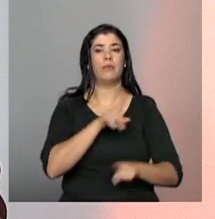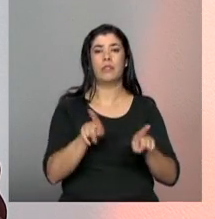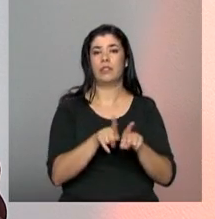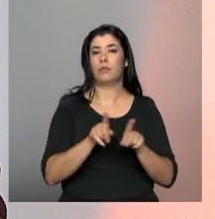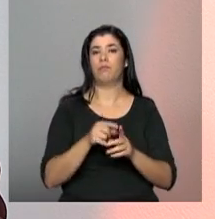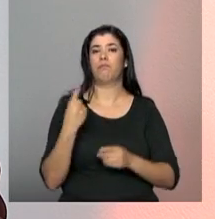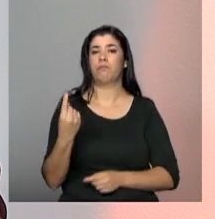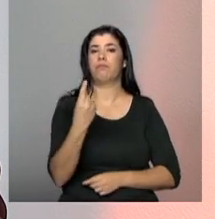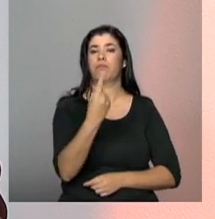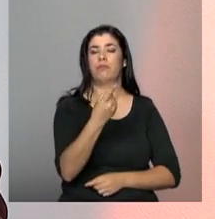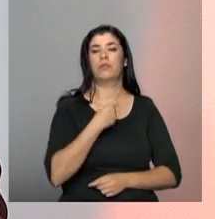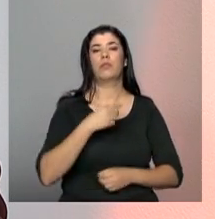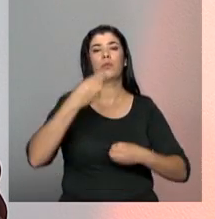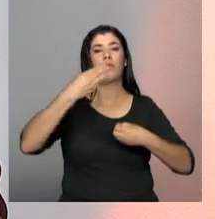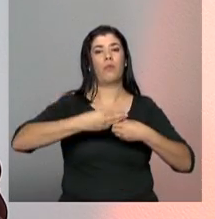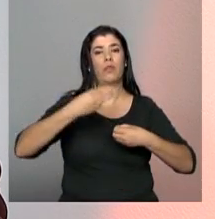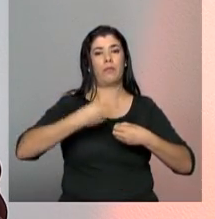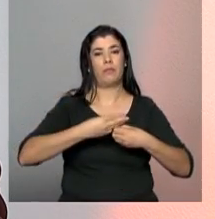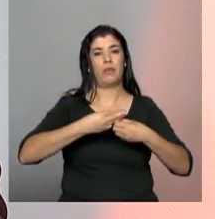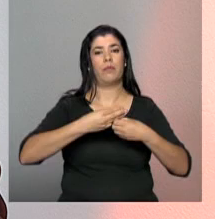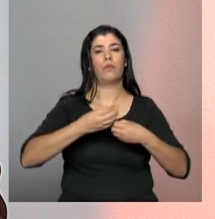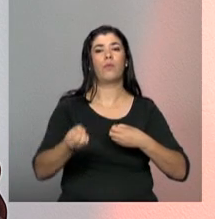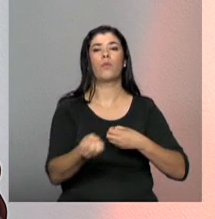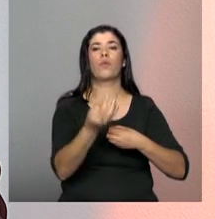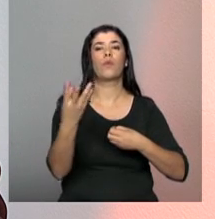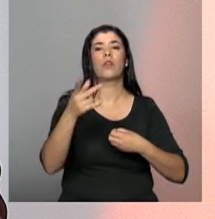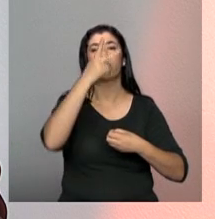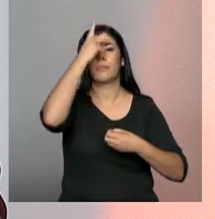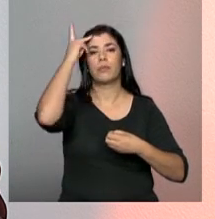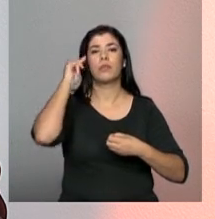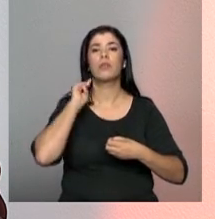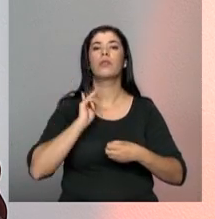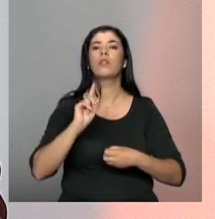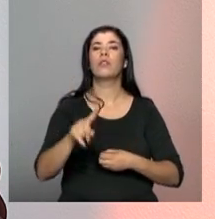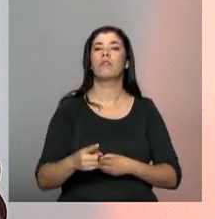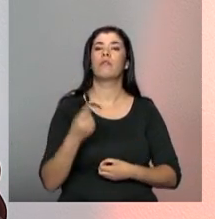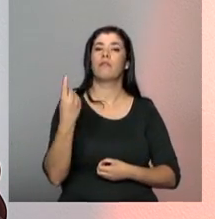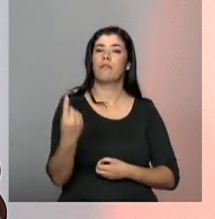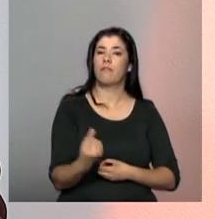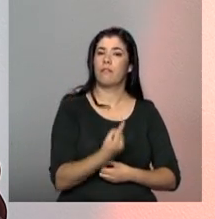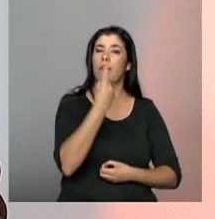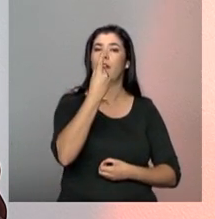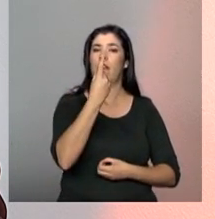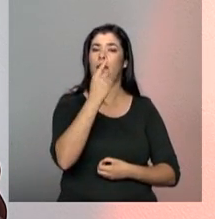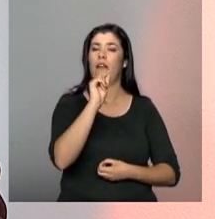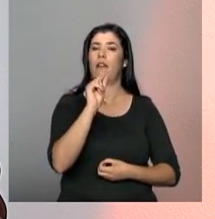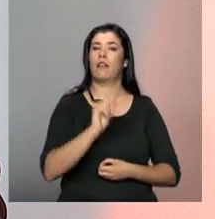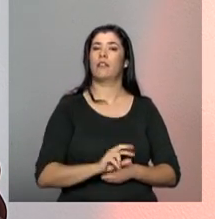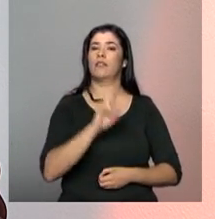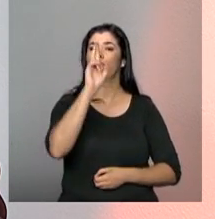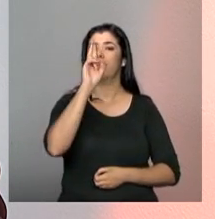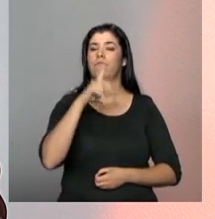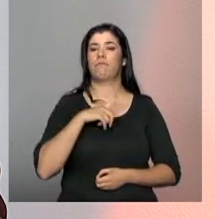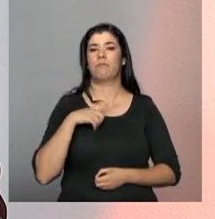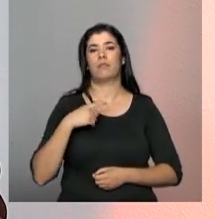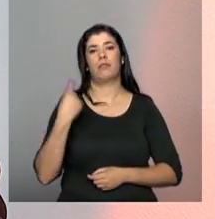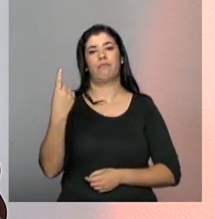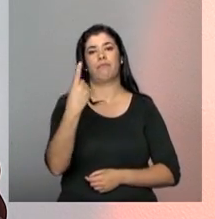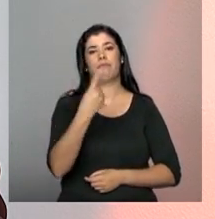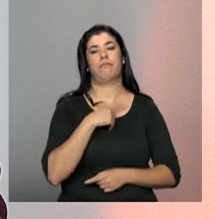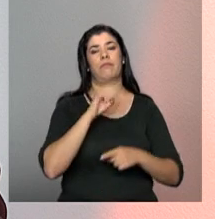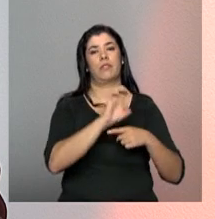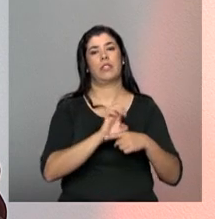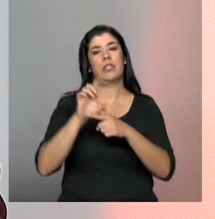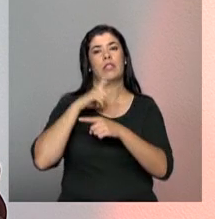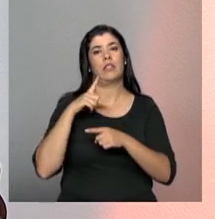Conselhos Municipais, principalmente no que se refere ao número de delegados que vai compor a Conferência Estadual. Porque cada Conselho Estadual é que tem